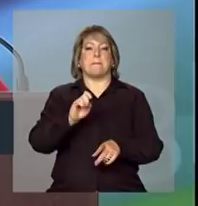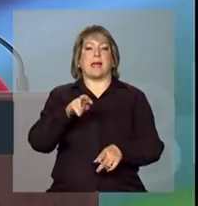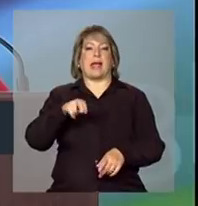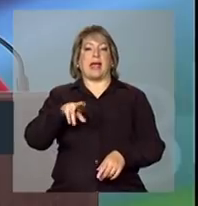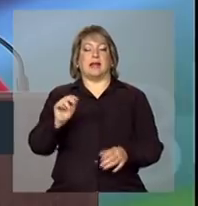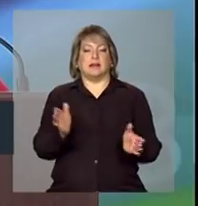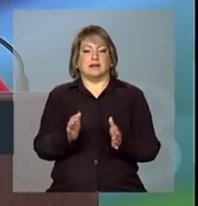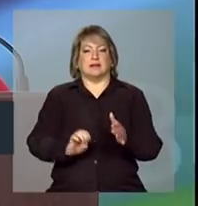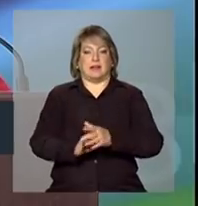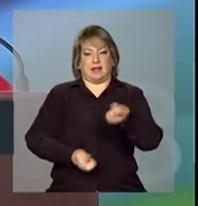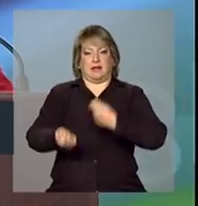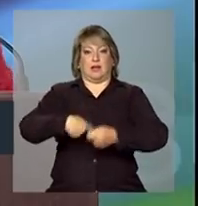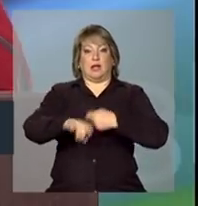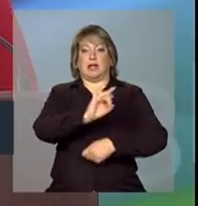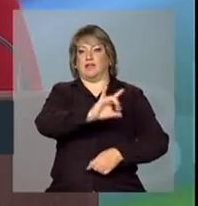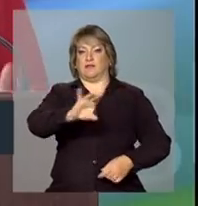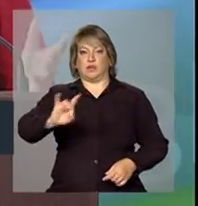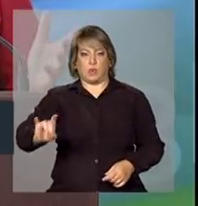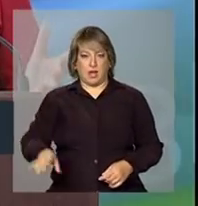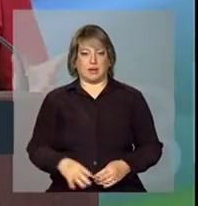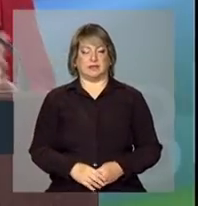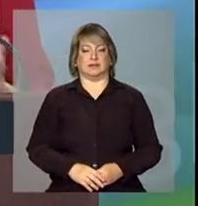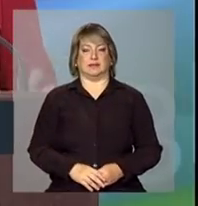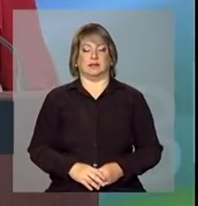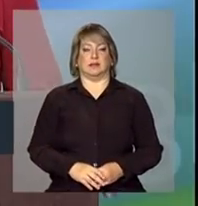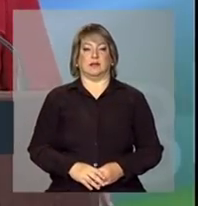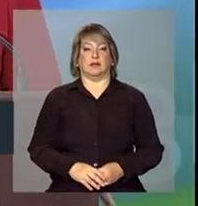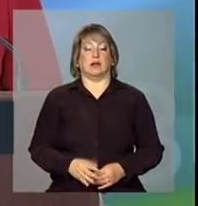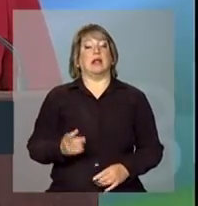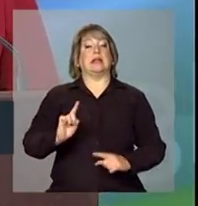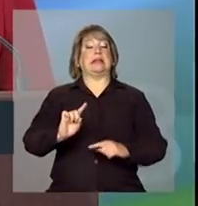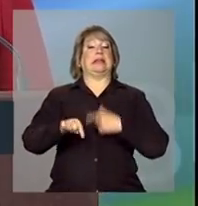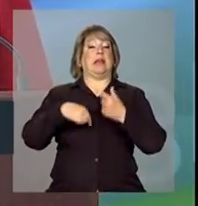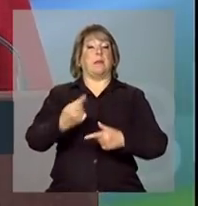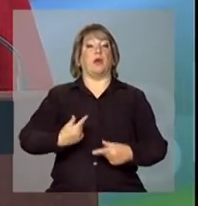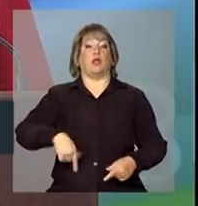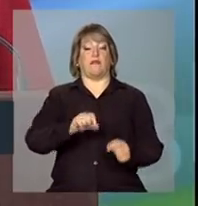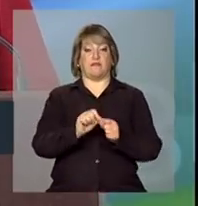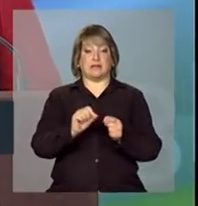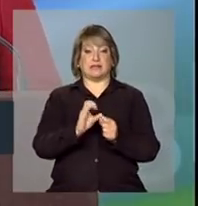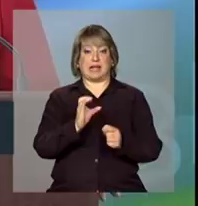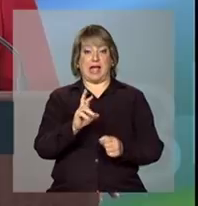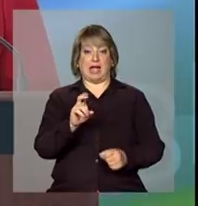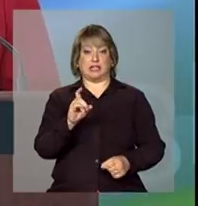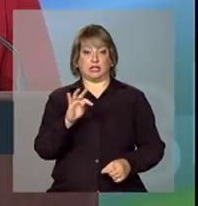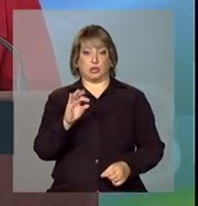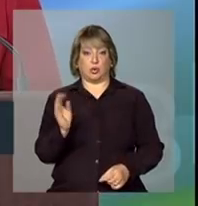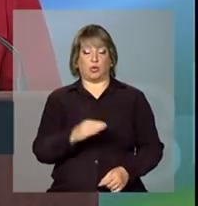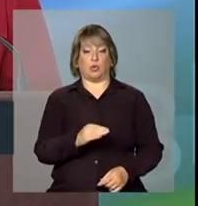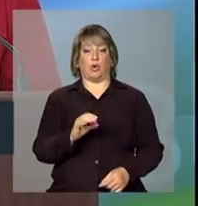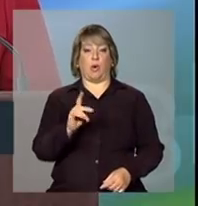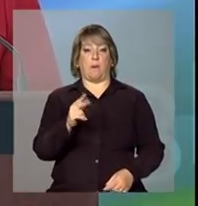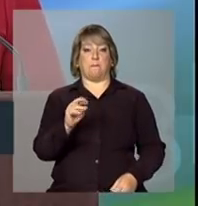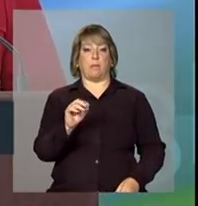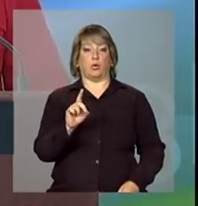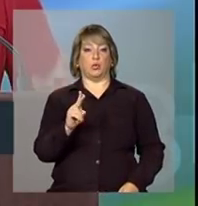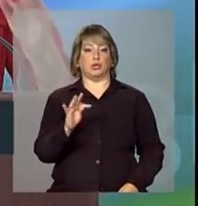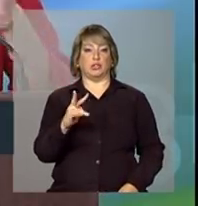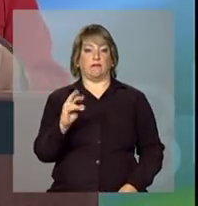empreendedores individuais. Depois, nós fizemos o crédito produtivo orientado,